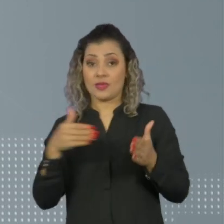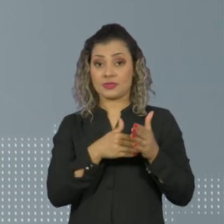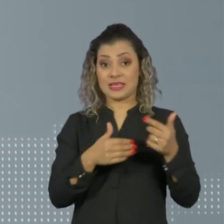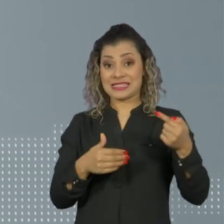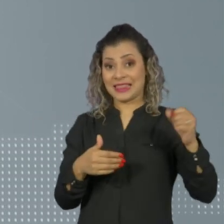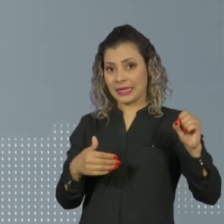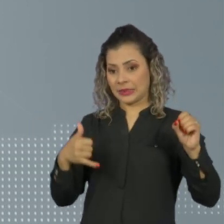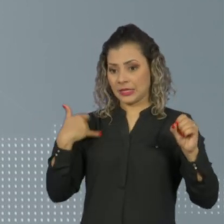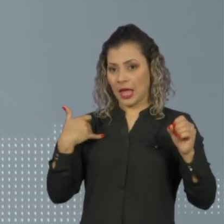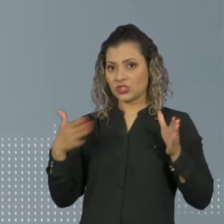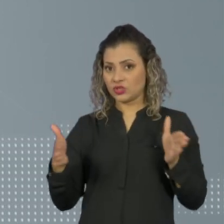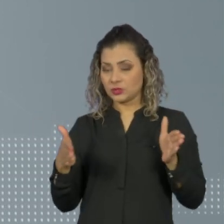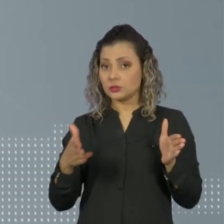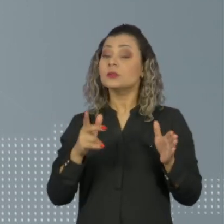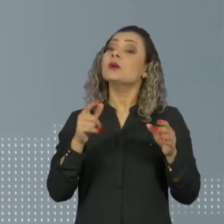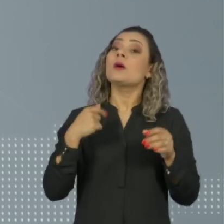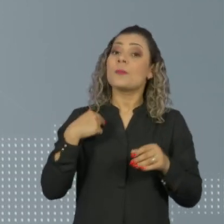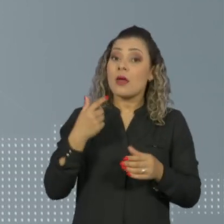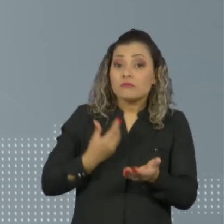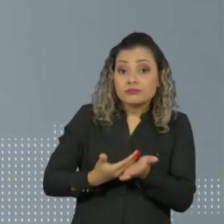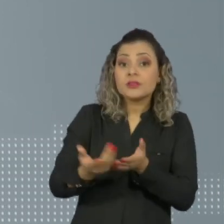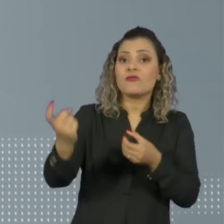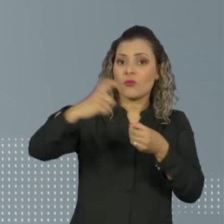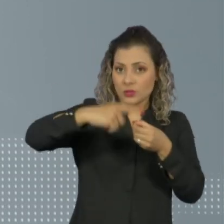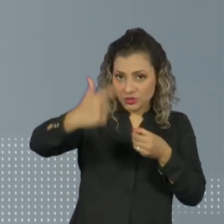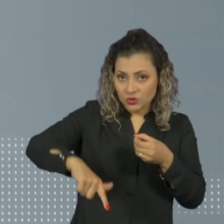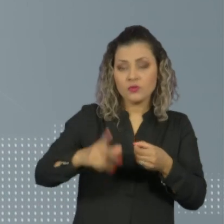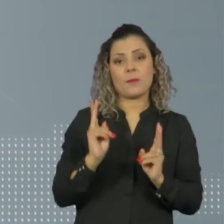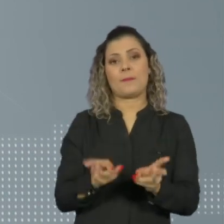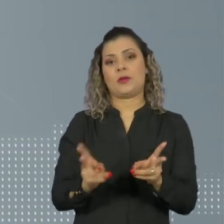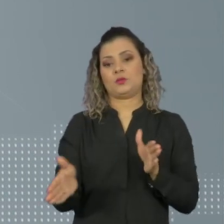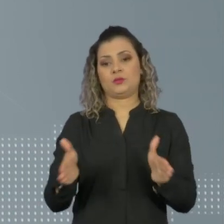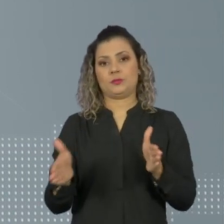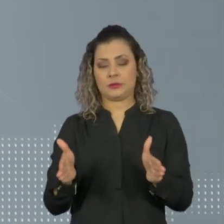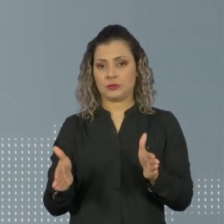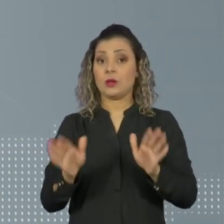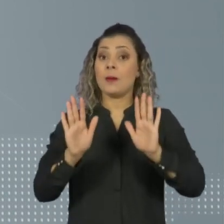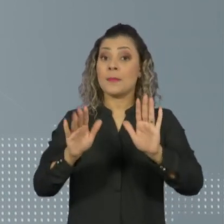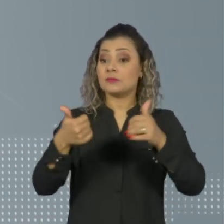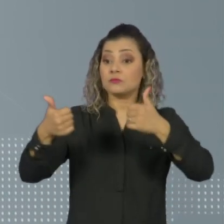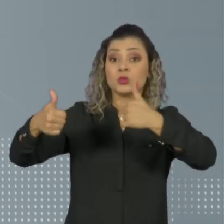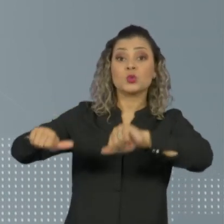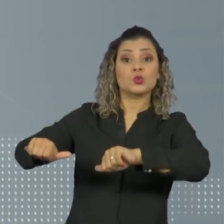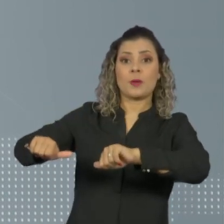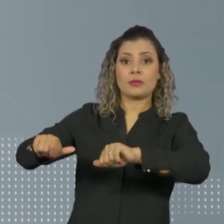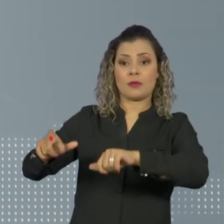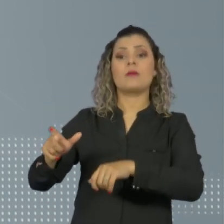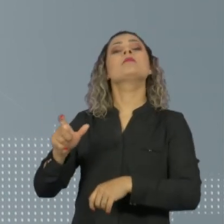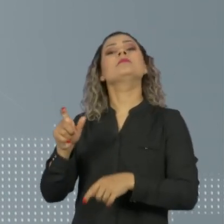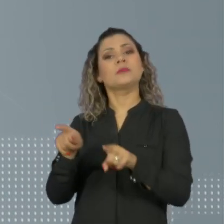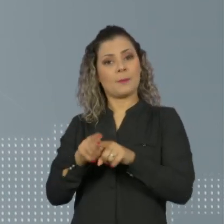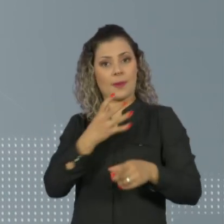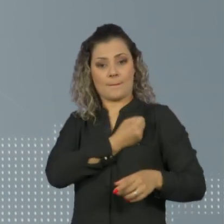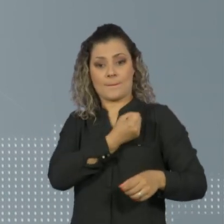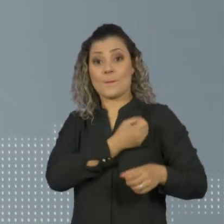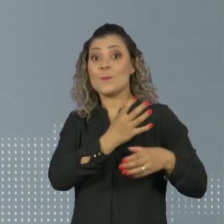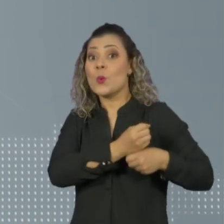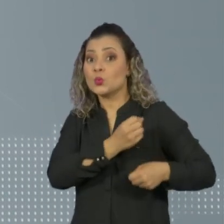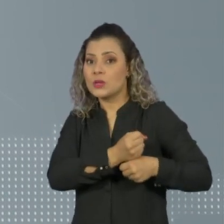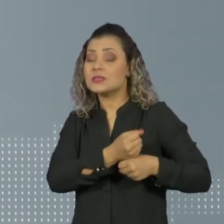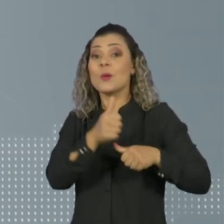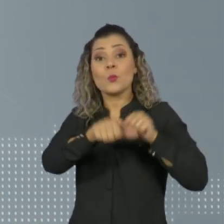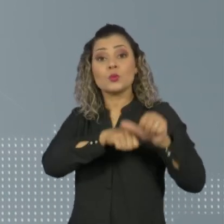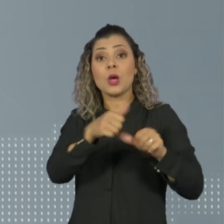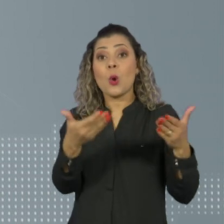o prazo para renovação permaneceria o mesmo. A pontuação para suspender a carteira também pode mudar. Hoje são